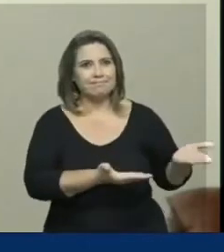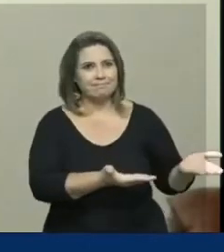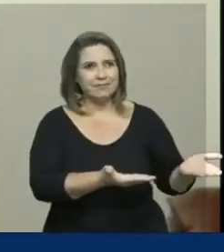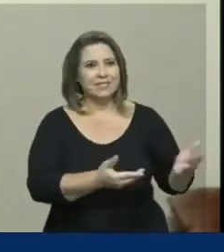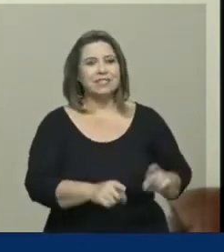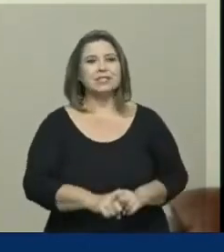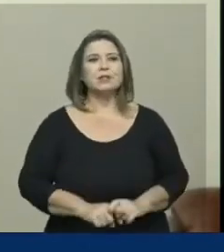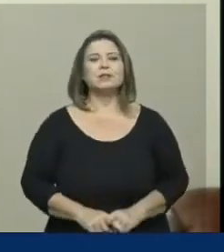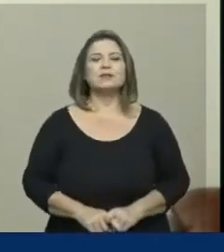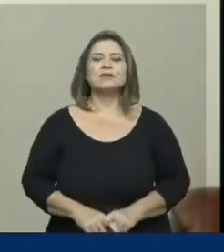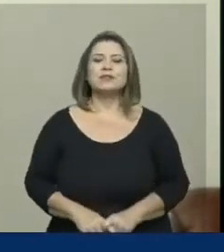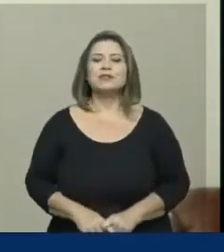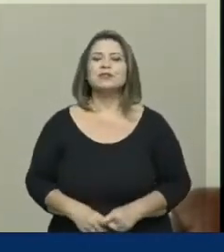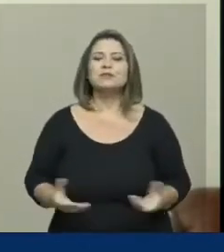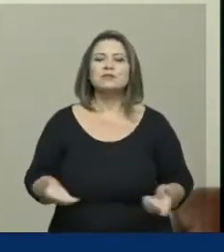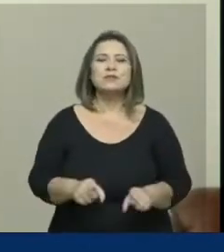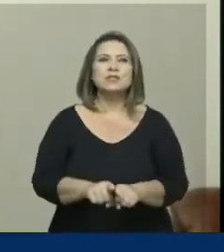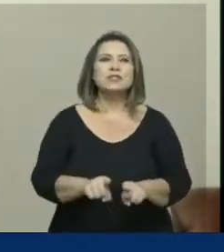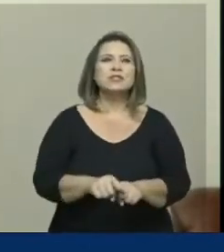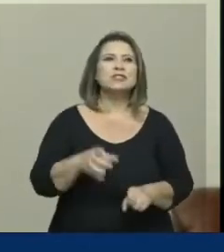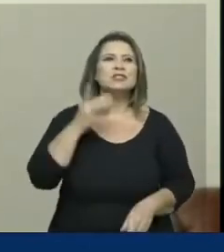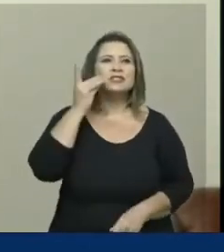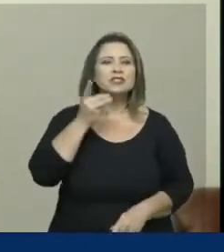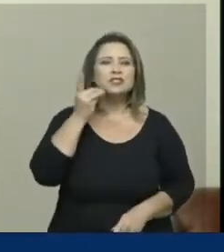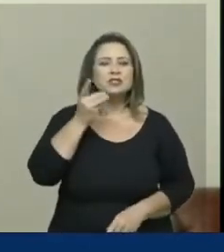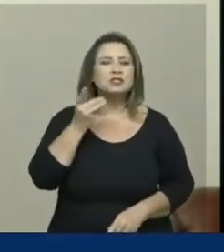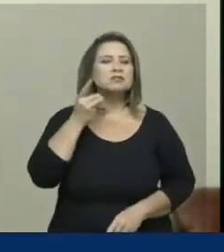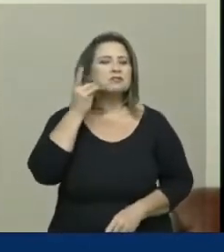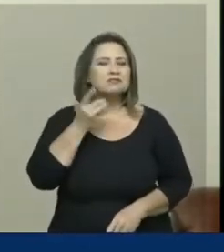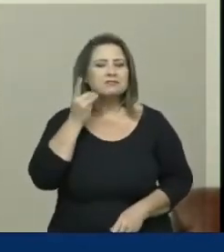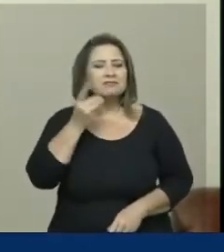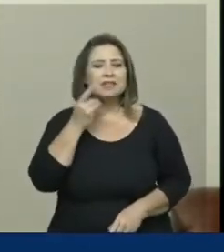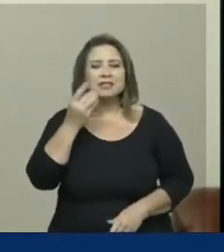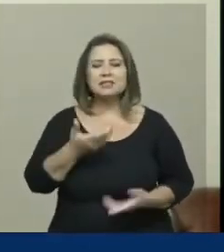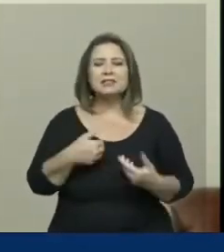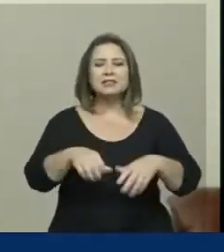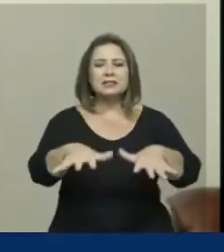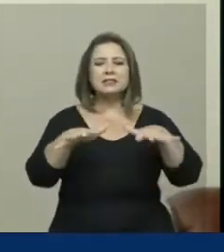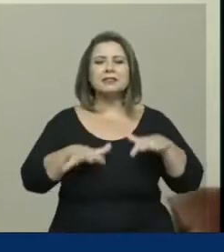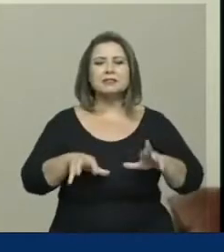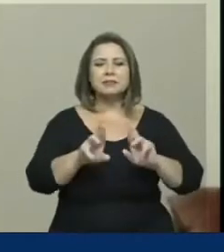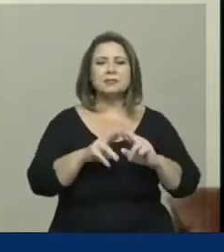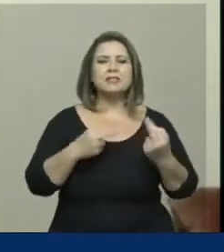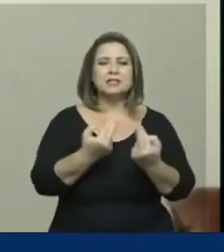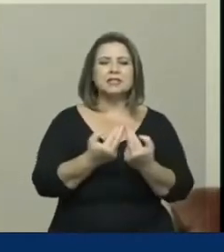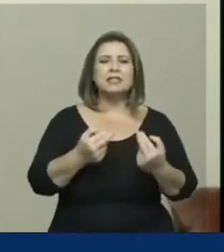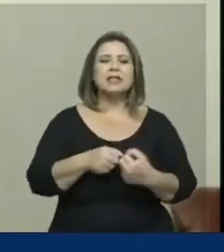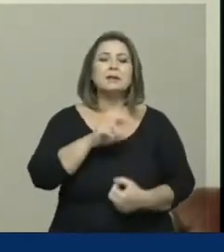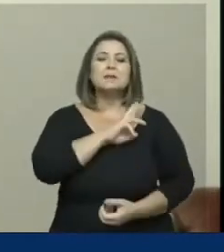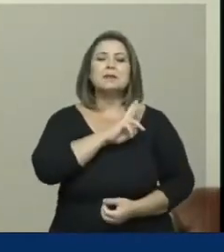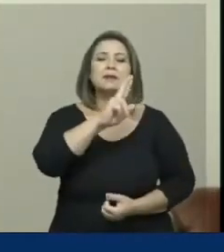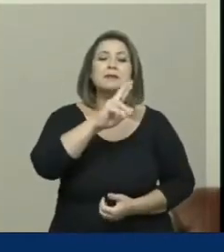com as senhoras e os senhores parlamentares nessa audiência pública, representando o CRPD.